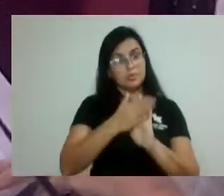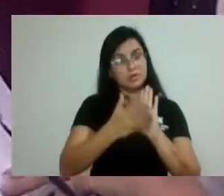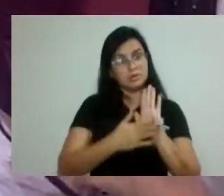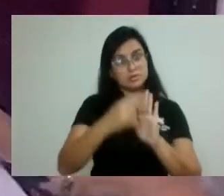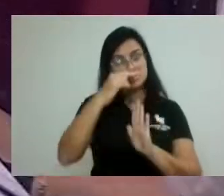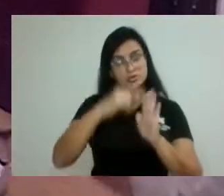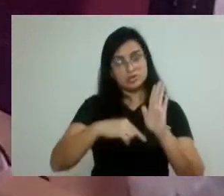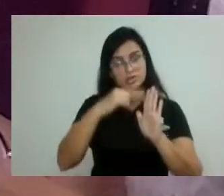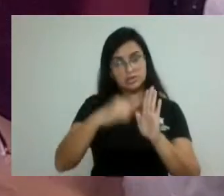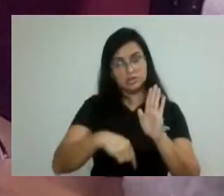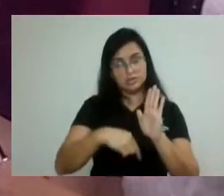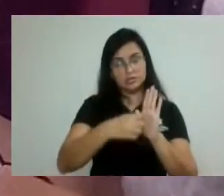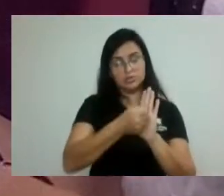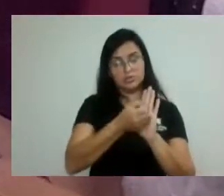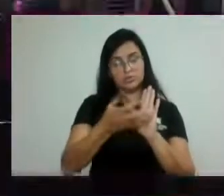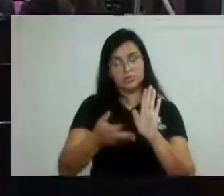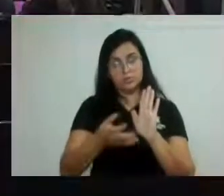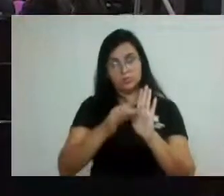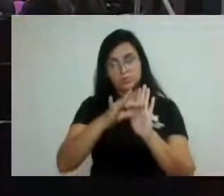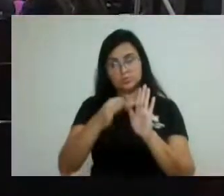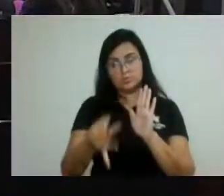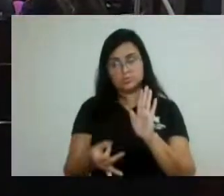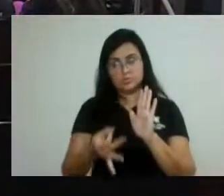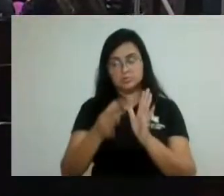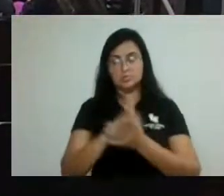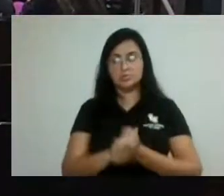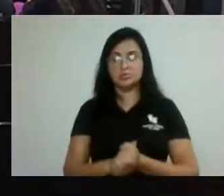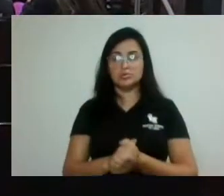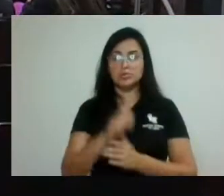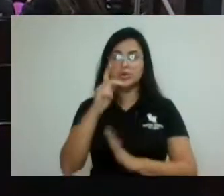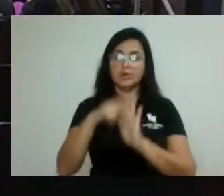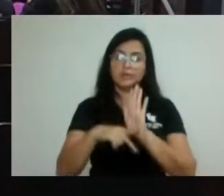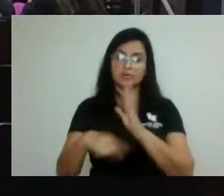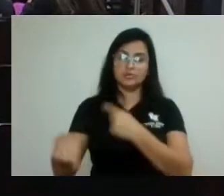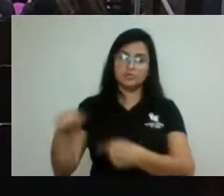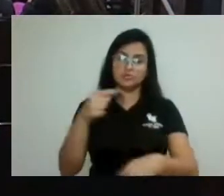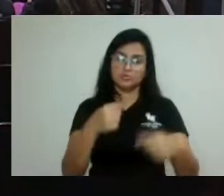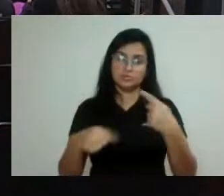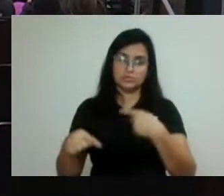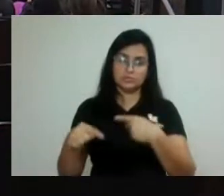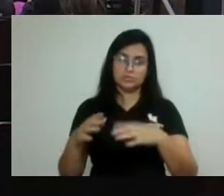maioria simples. Projeto em conta sem discussão. Espera, olha, desculpa.